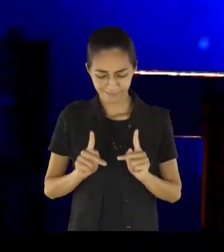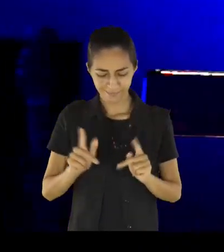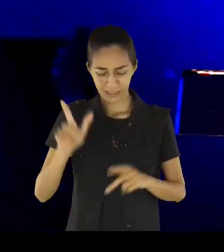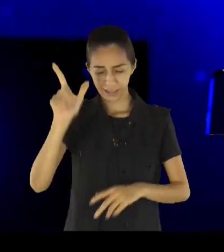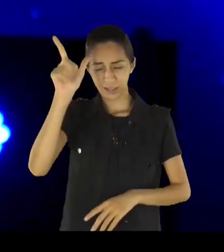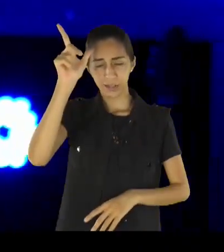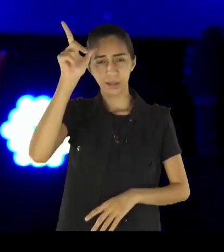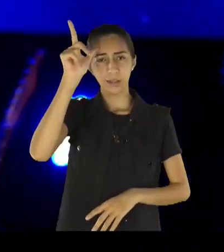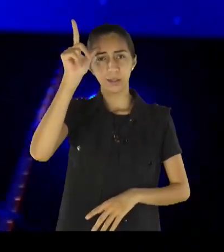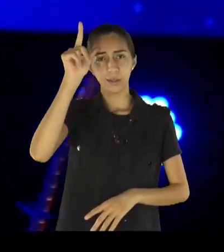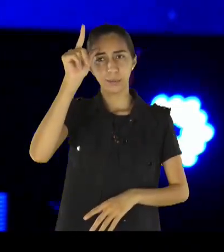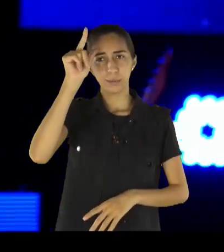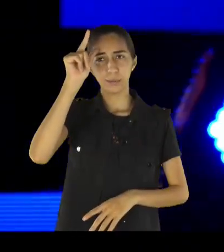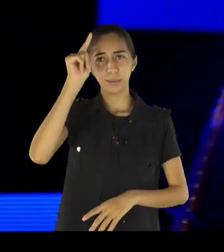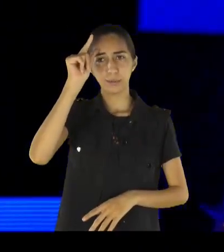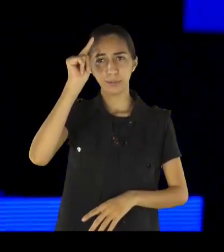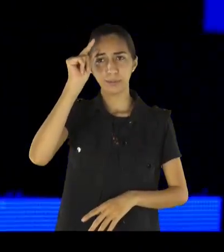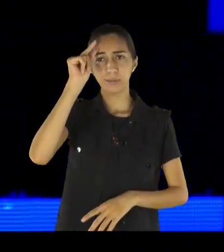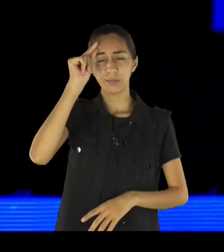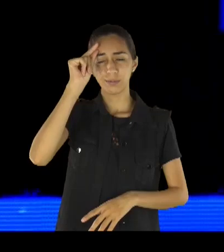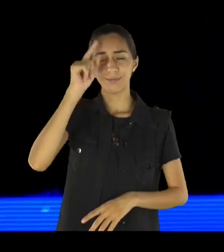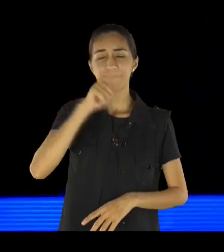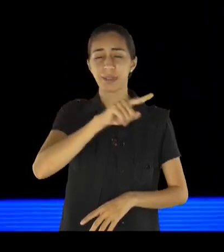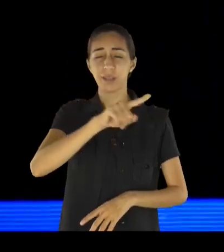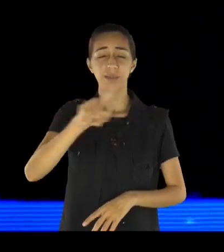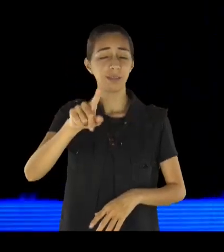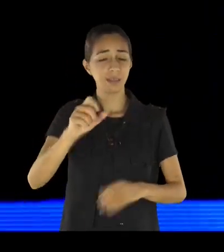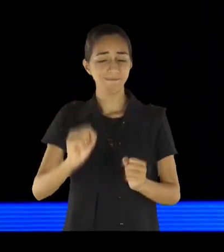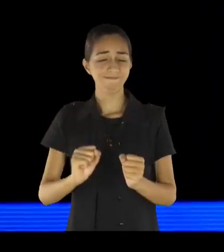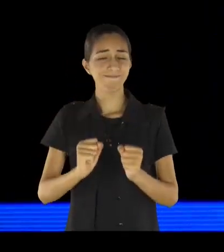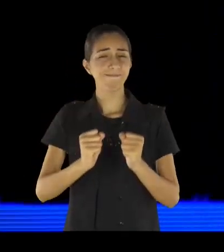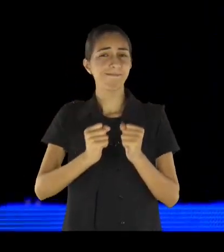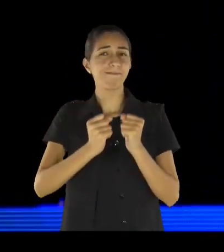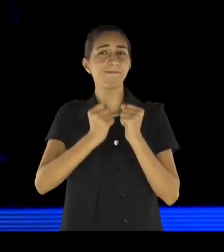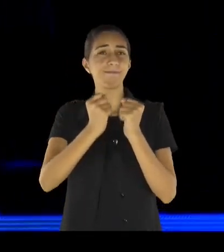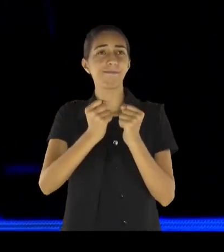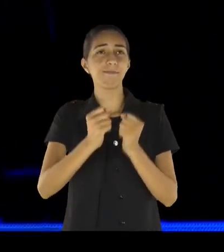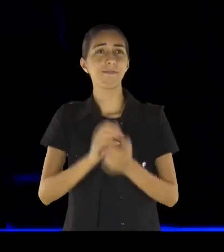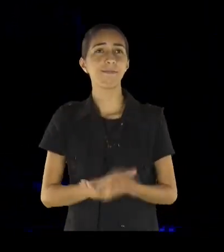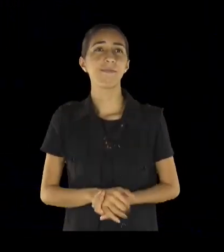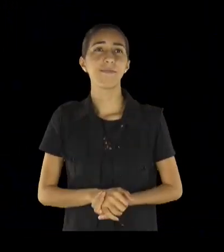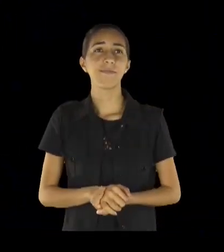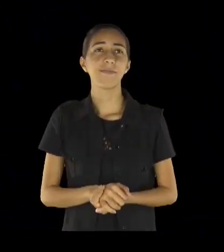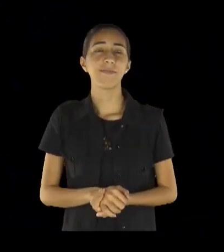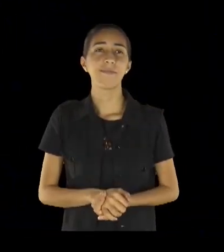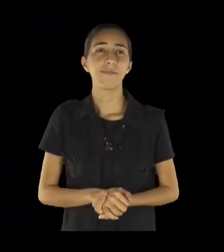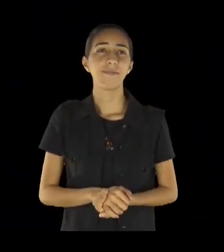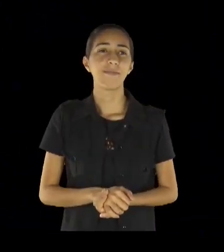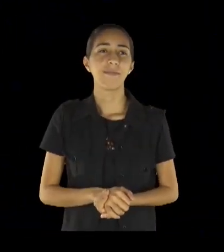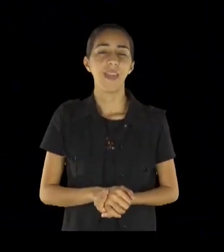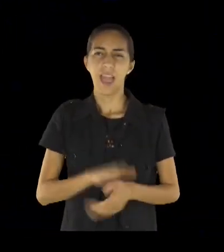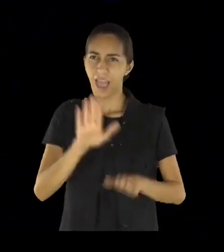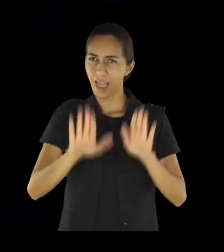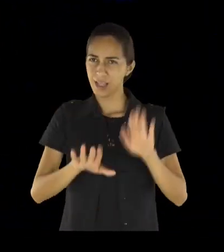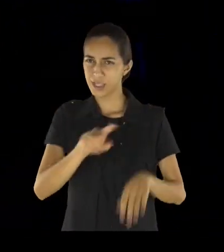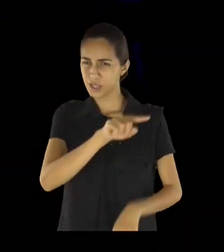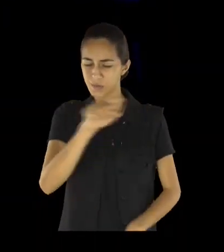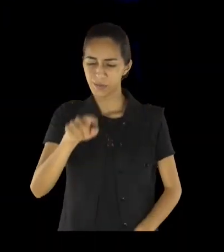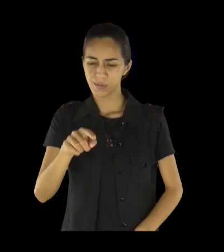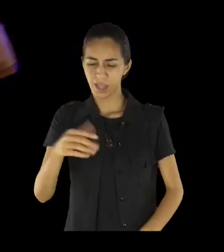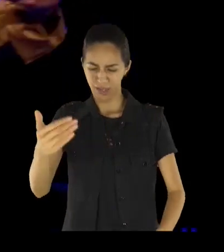que você saia daqui, fortalecido, mas eu estava tão sem força, tão deprimido, e agora estou sentindo, algo que está me ouvindo, o meu ser,